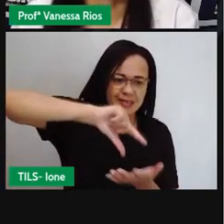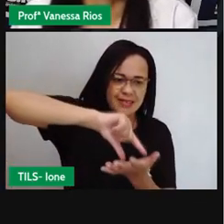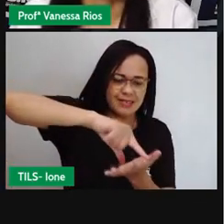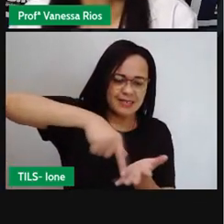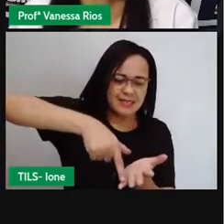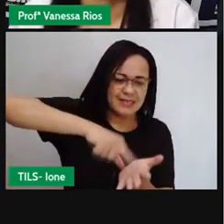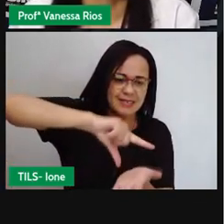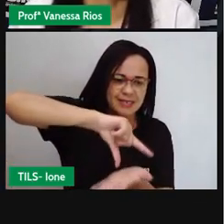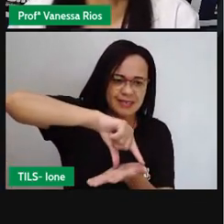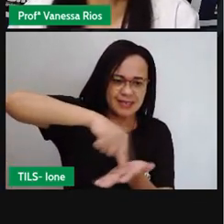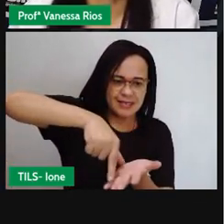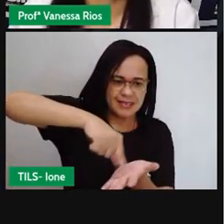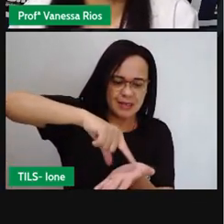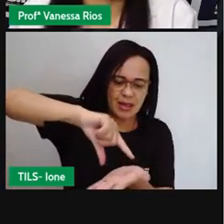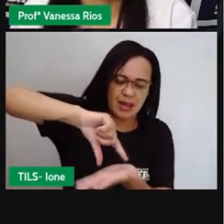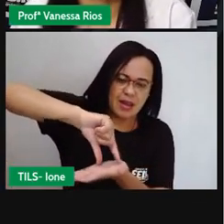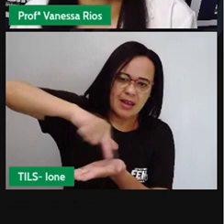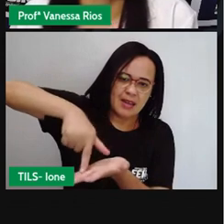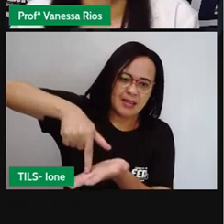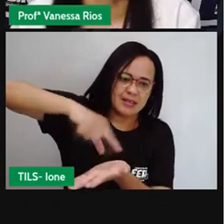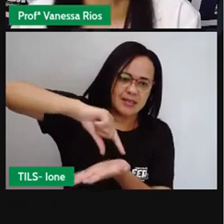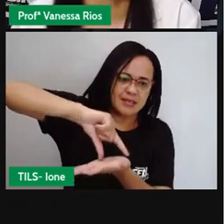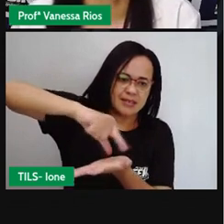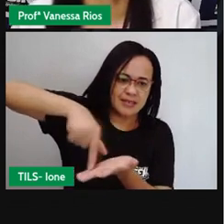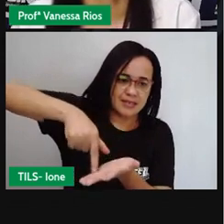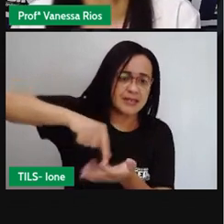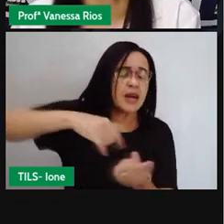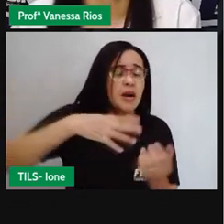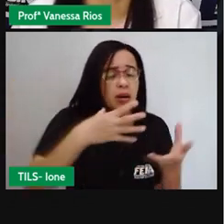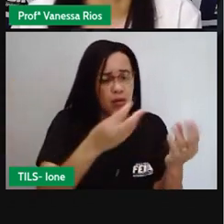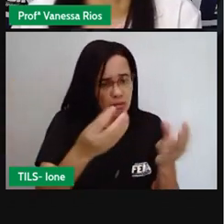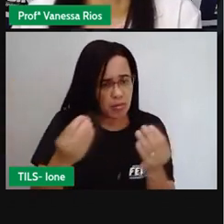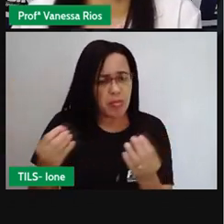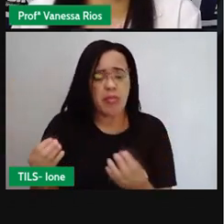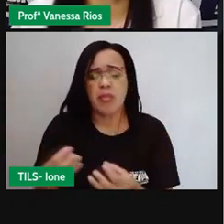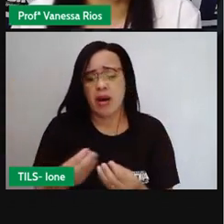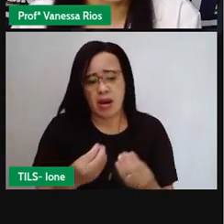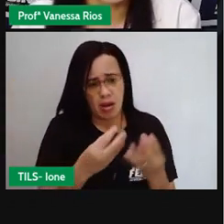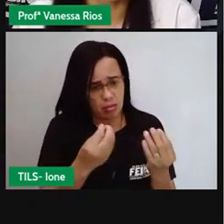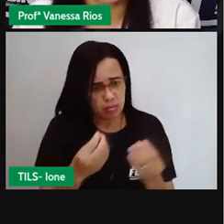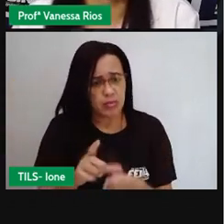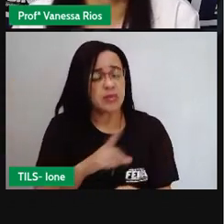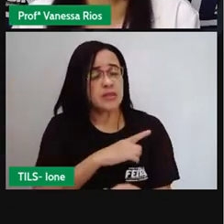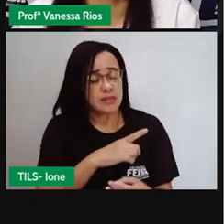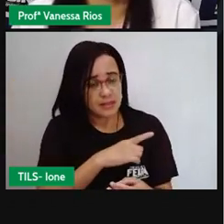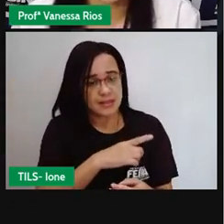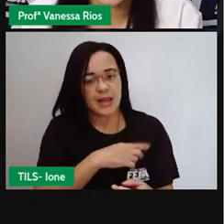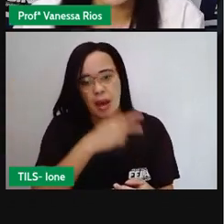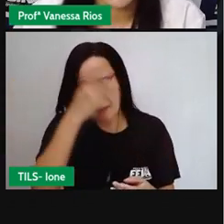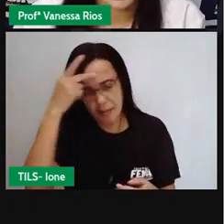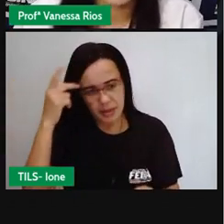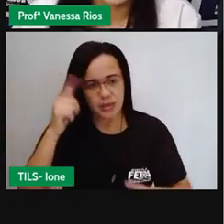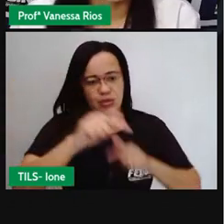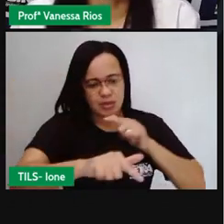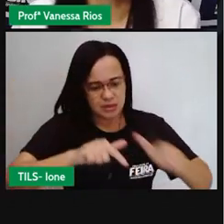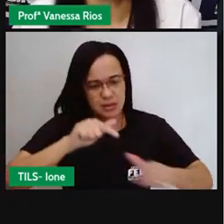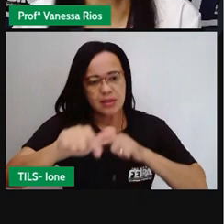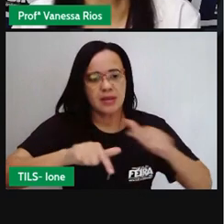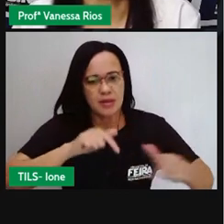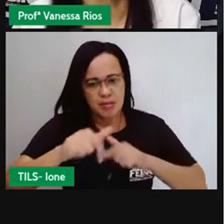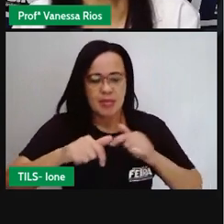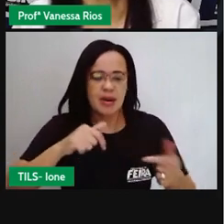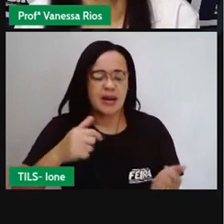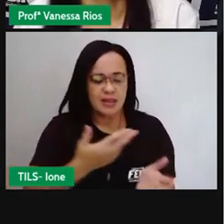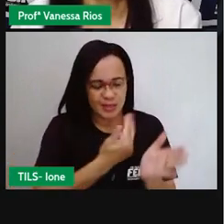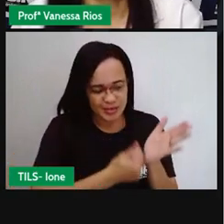compasso, compassos aí profissionais, que já são utilizados por pessoas que trabalham, né, com o desenho profissional das